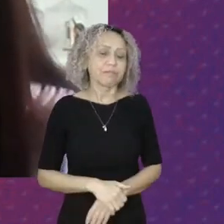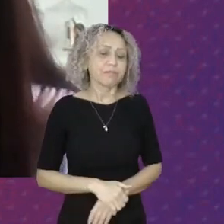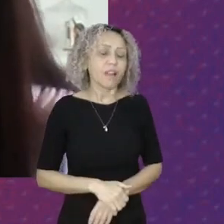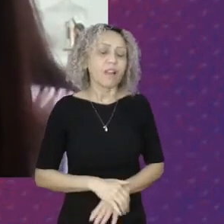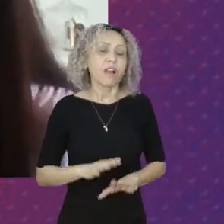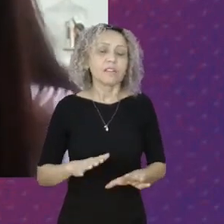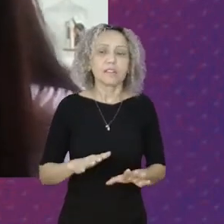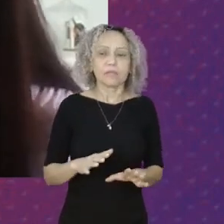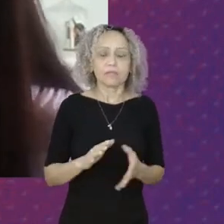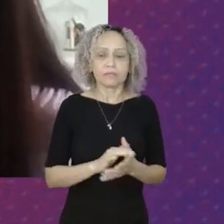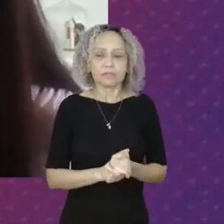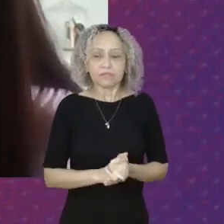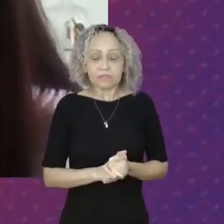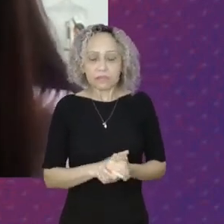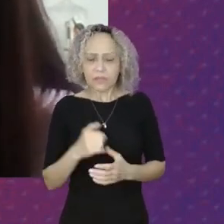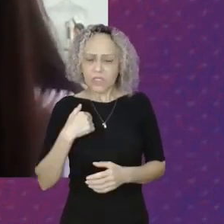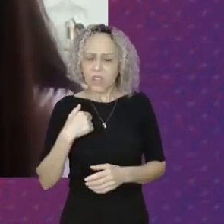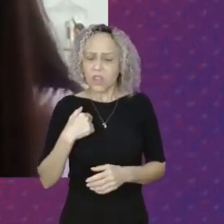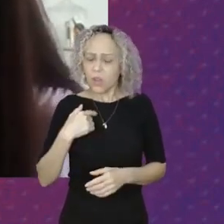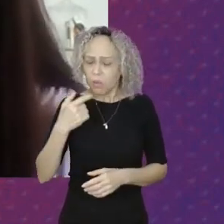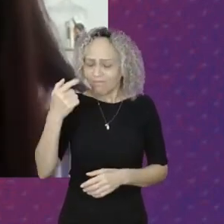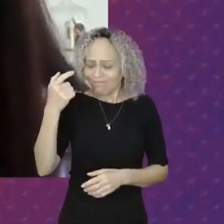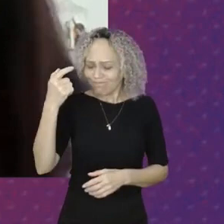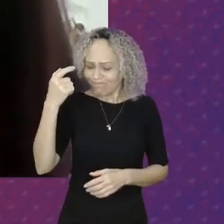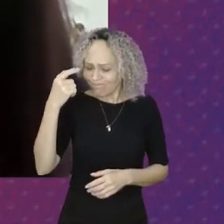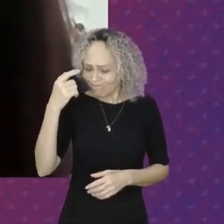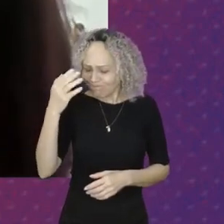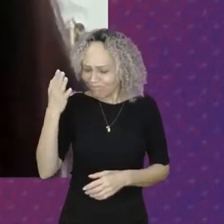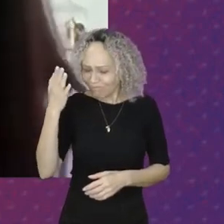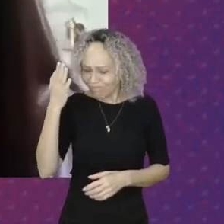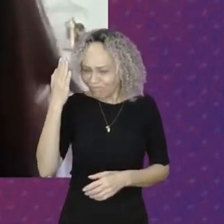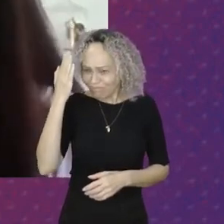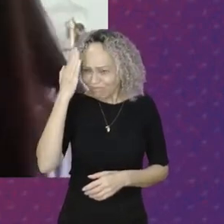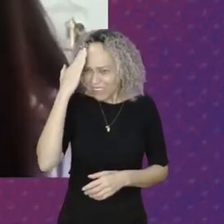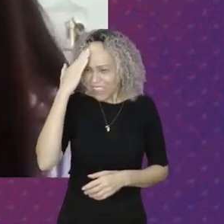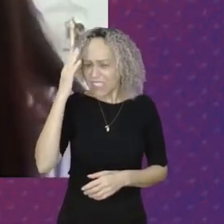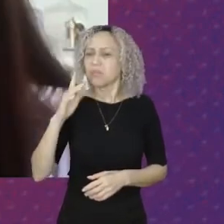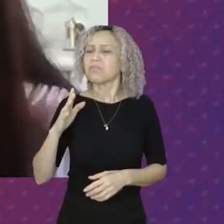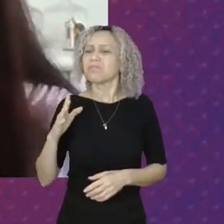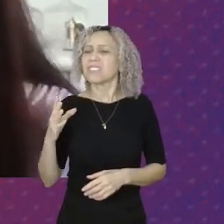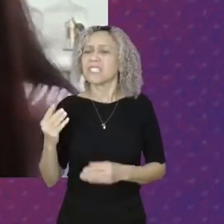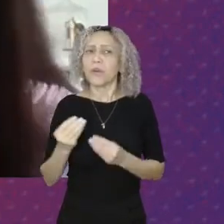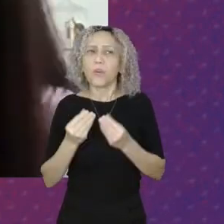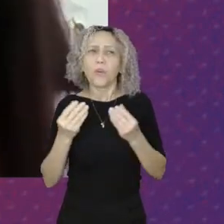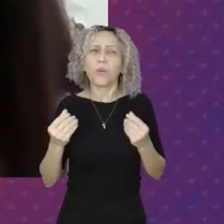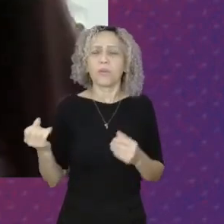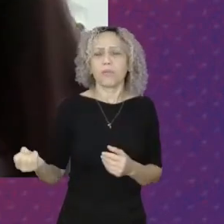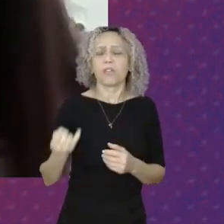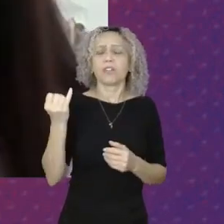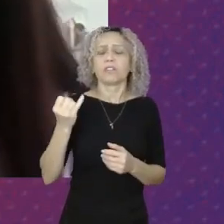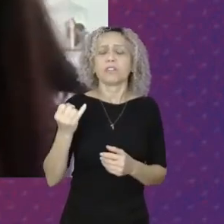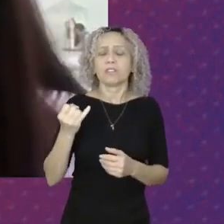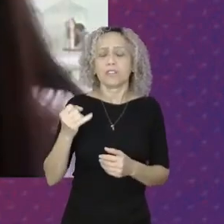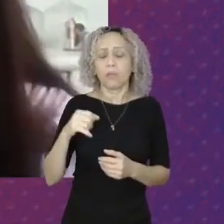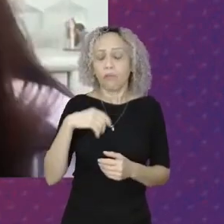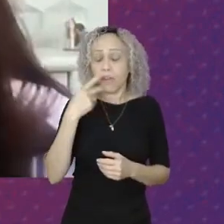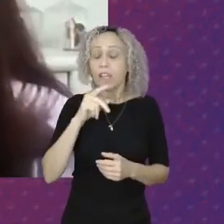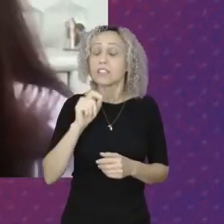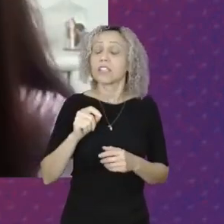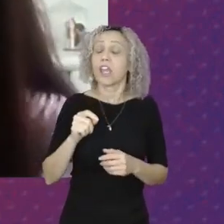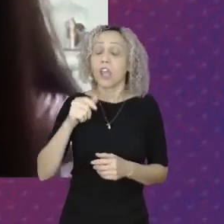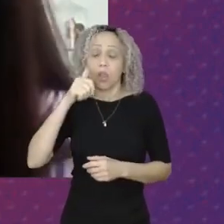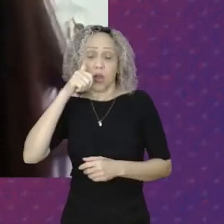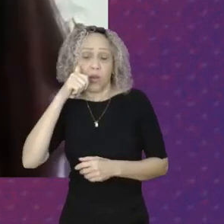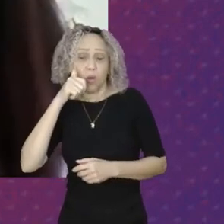requerimentos Que eu considero Assim mais Sensível Porque nós estamos Falando De mulheres E de homens Que estão Com